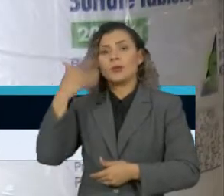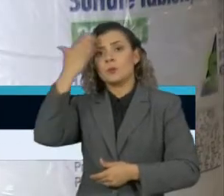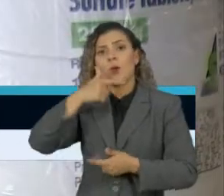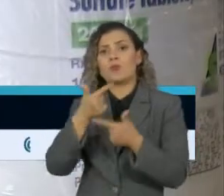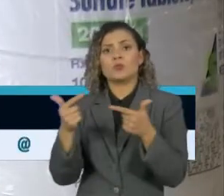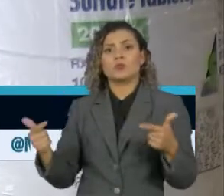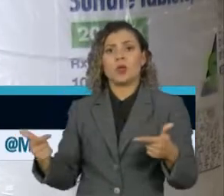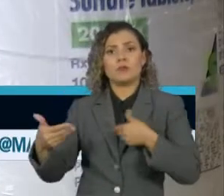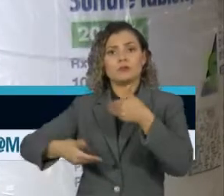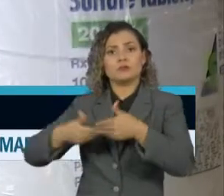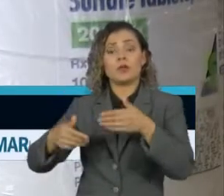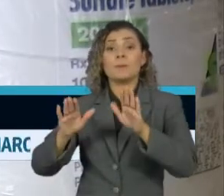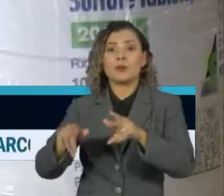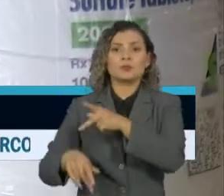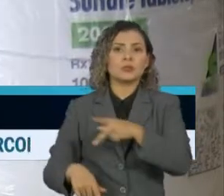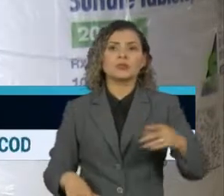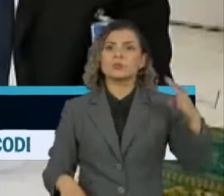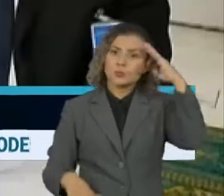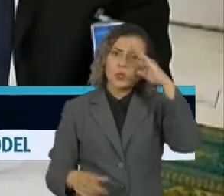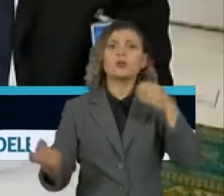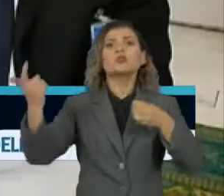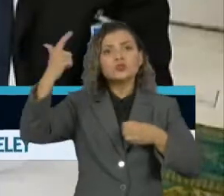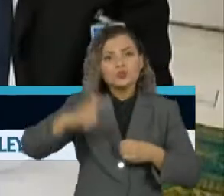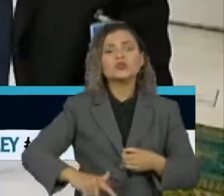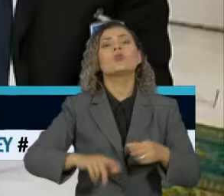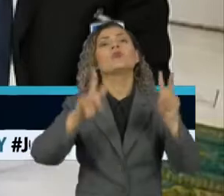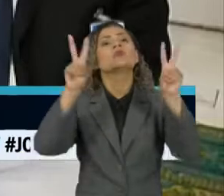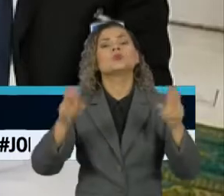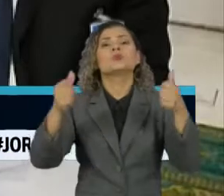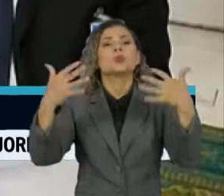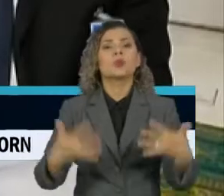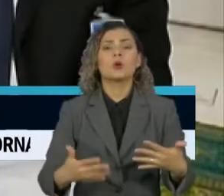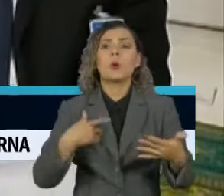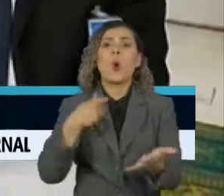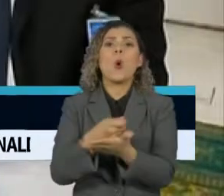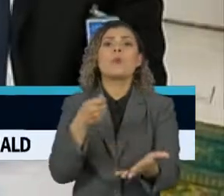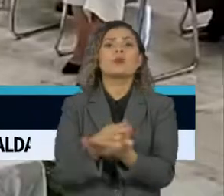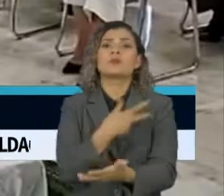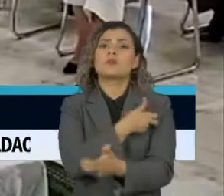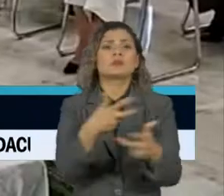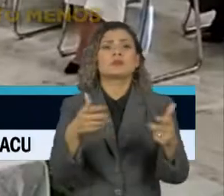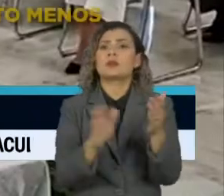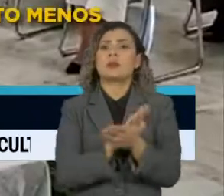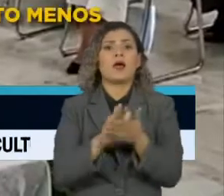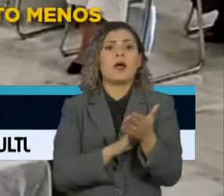comprovada, Bolsonaro voltou a dizer que não poderá obrigar ninguém a se vacinar.